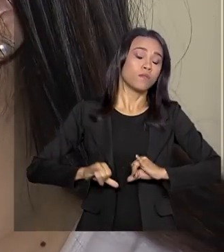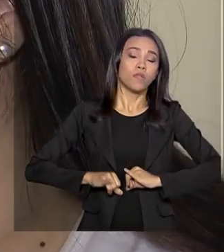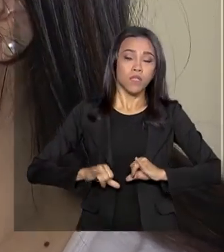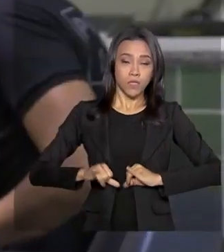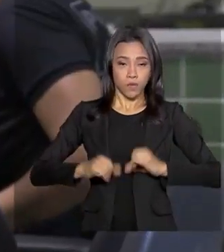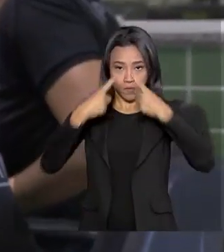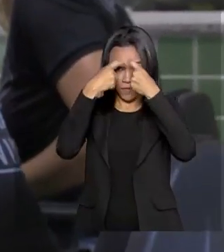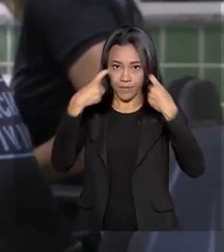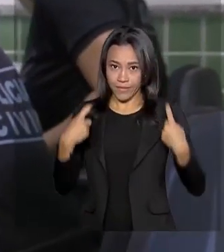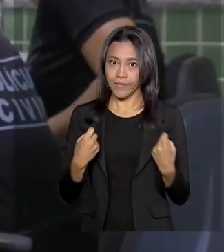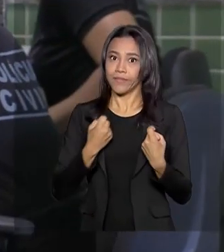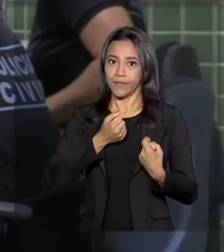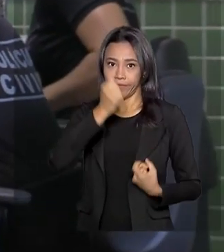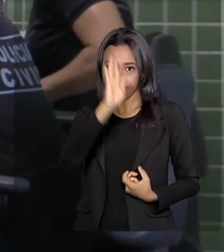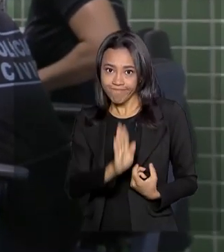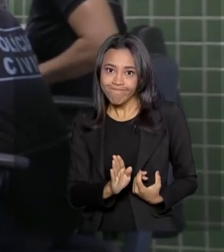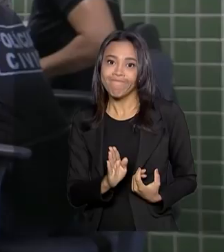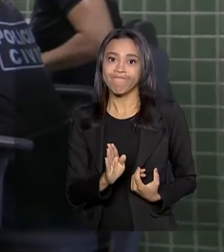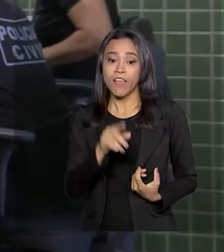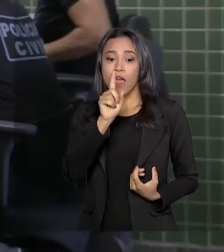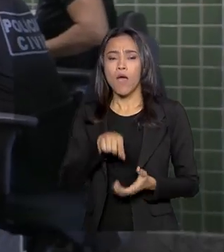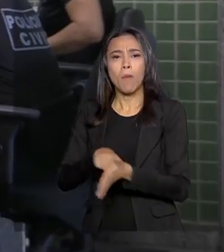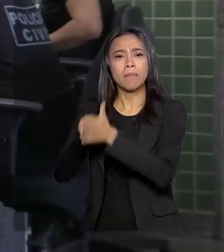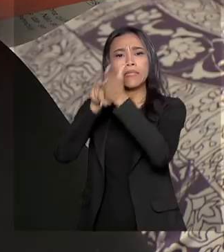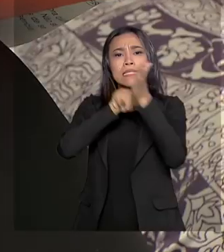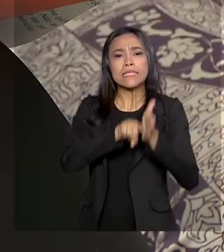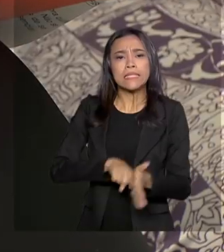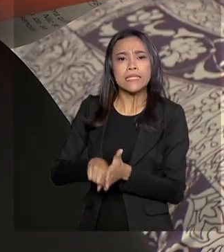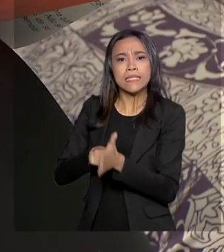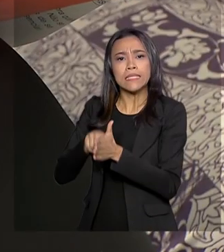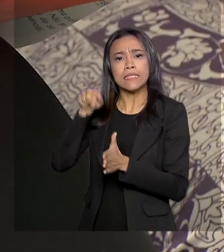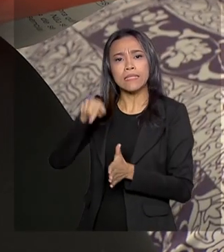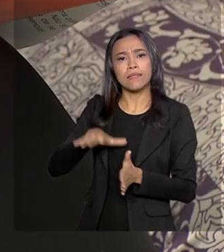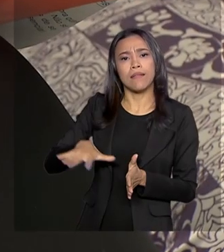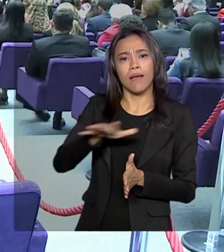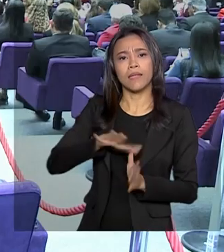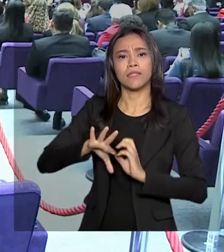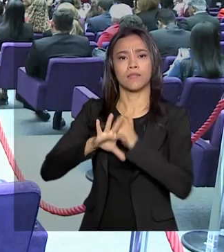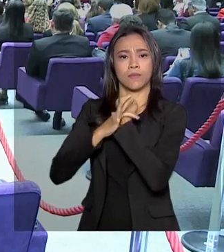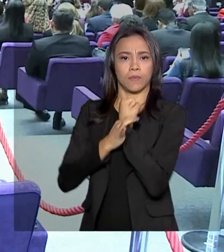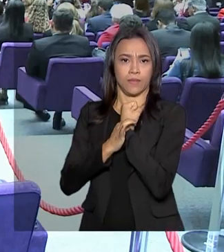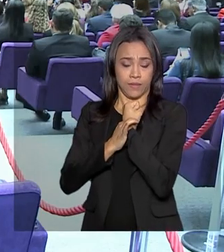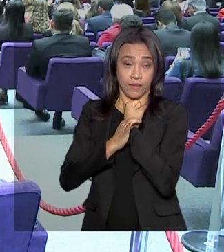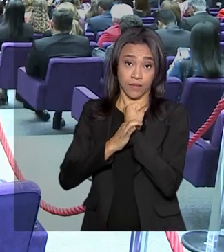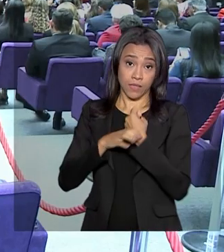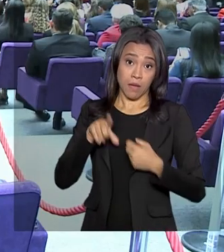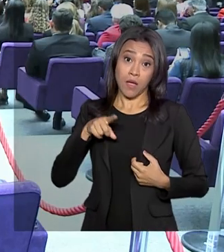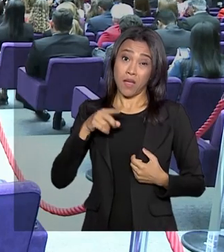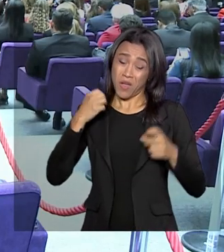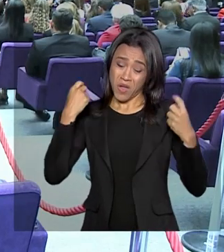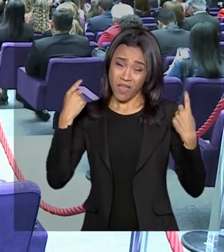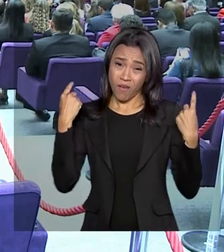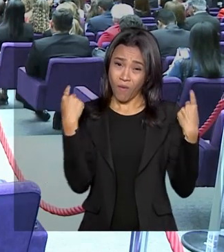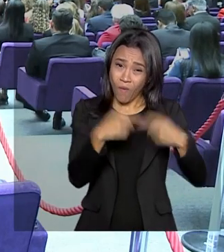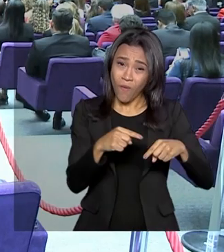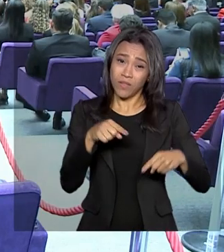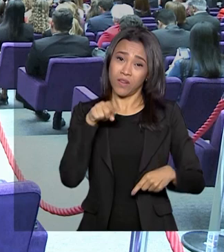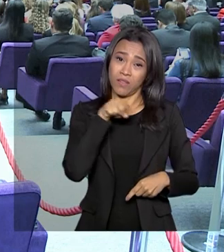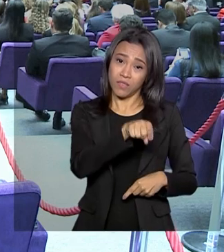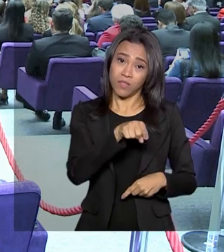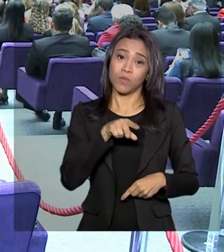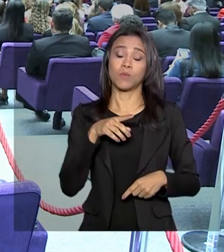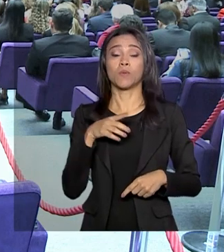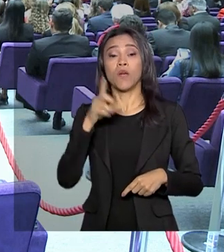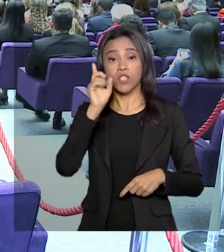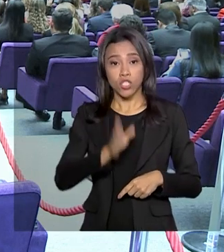hora no país. O levantamento é do Fórum Brasileiro de Segurança Pública. Para combater essa realidade, foi